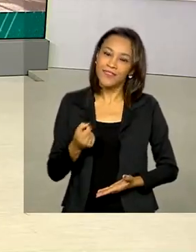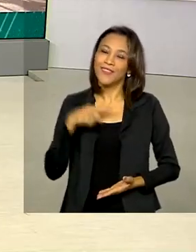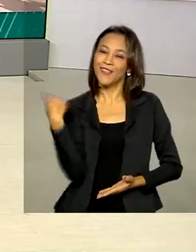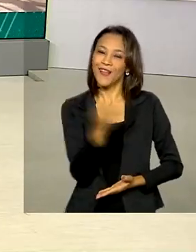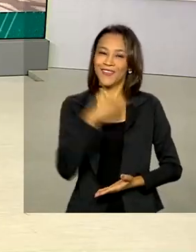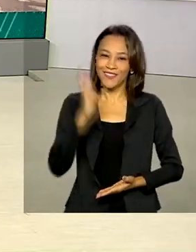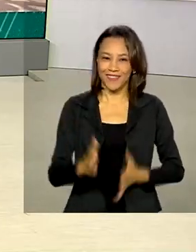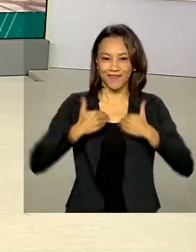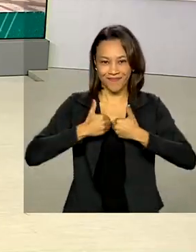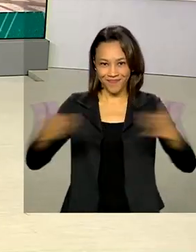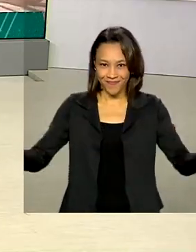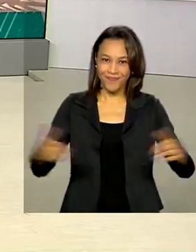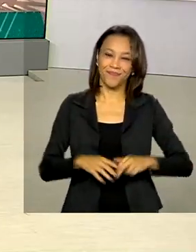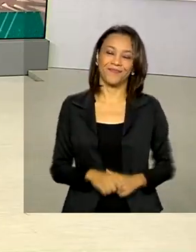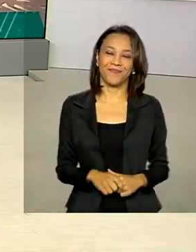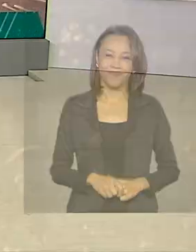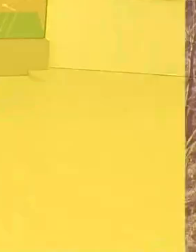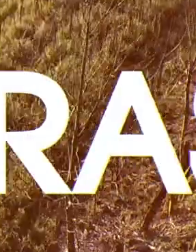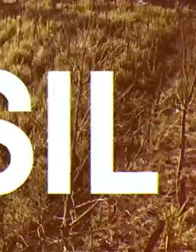Brasil em Dia já está no ar.